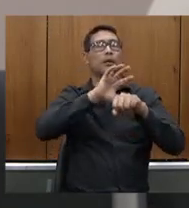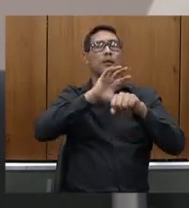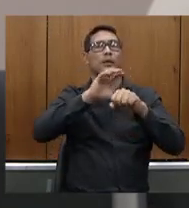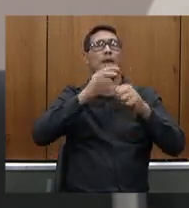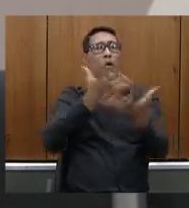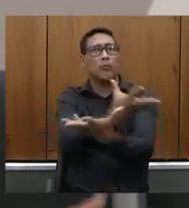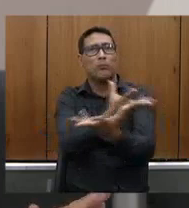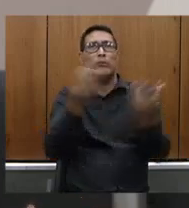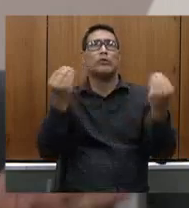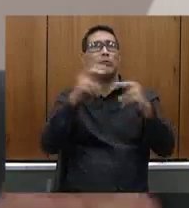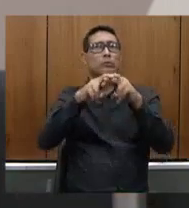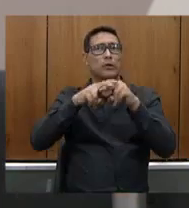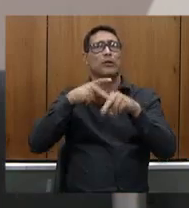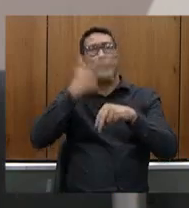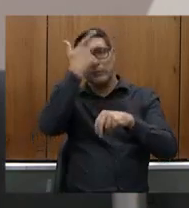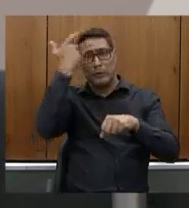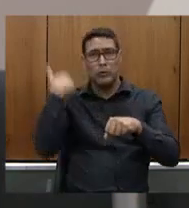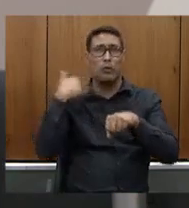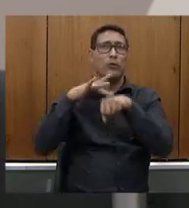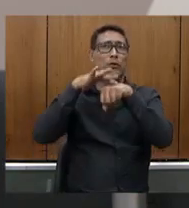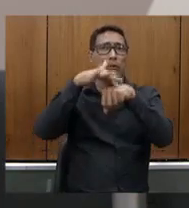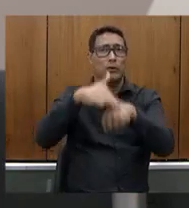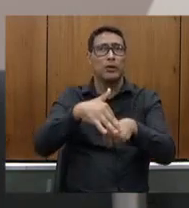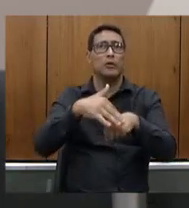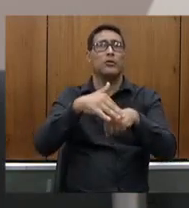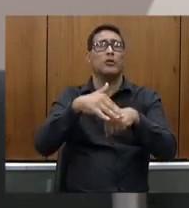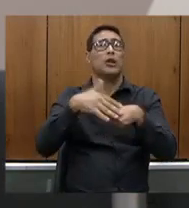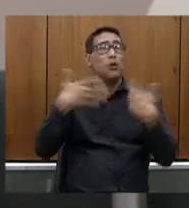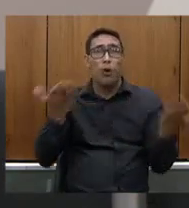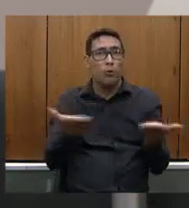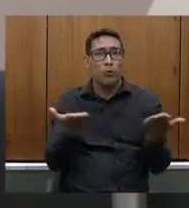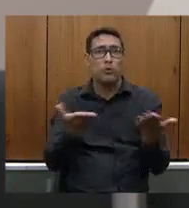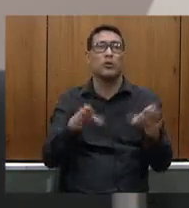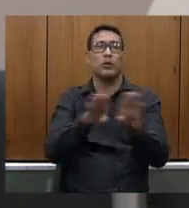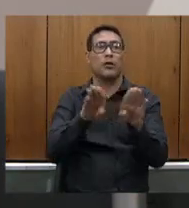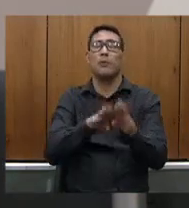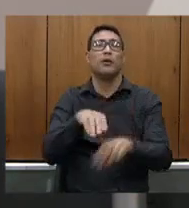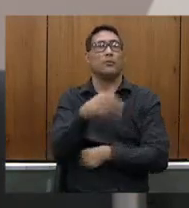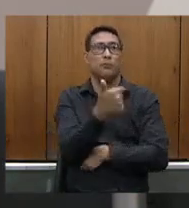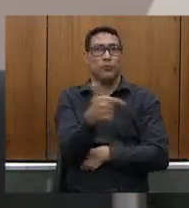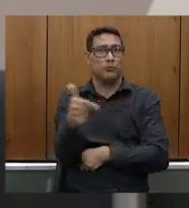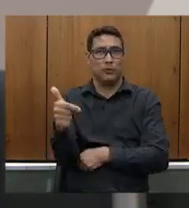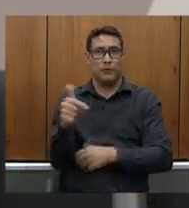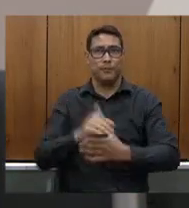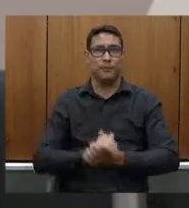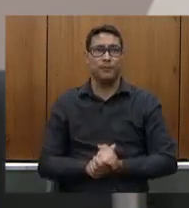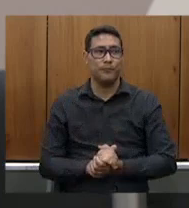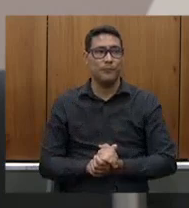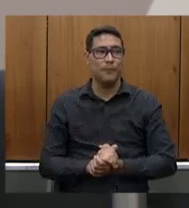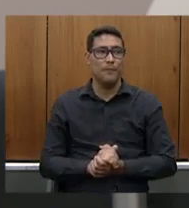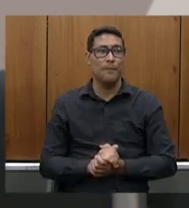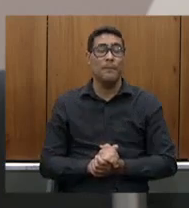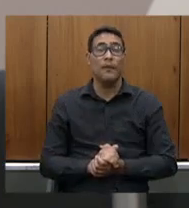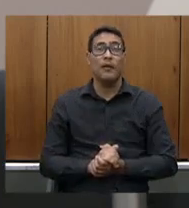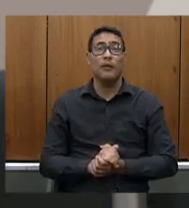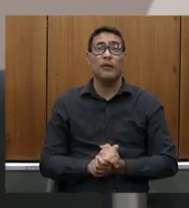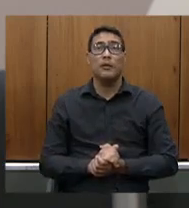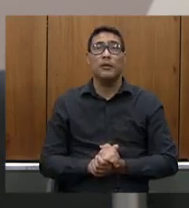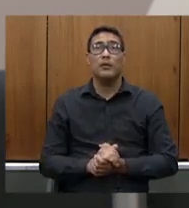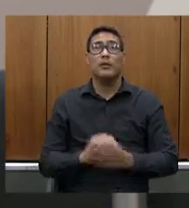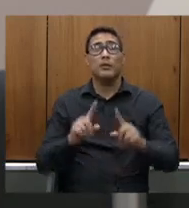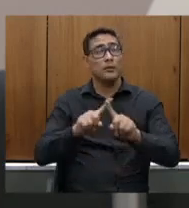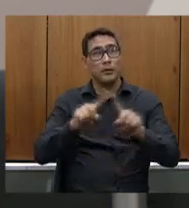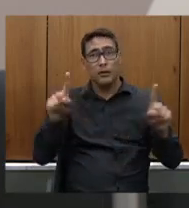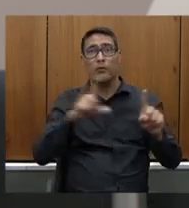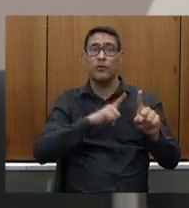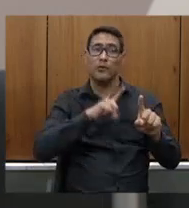já não se tinha como hoje não se tem e aí cidades deixaram de ter